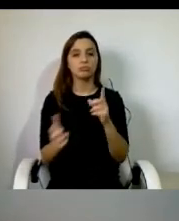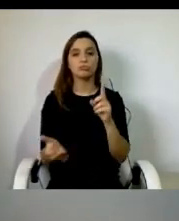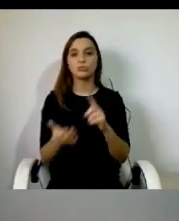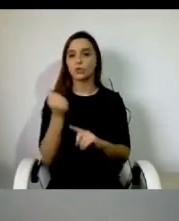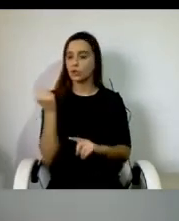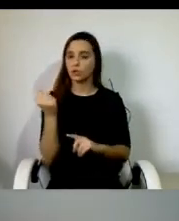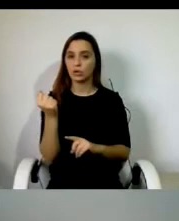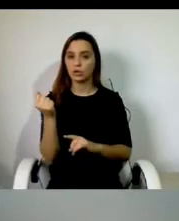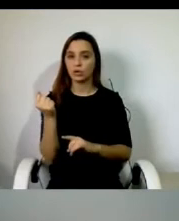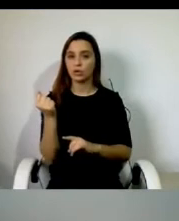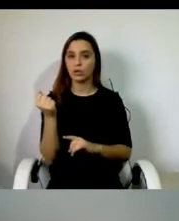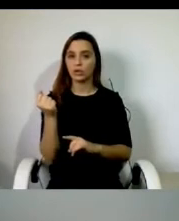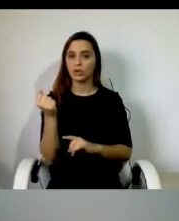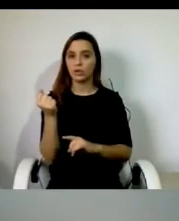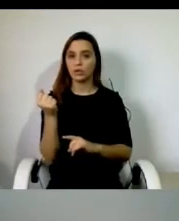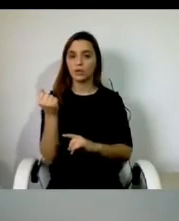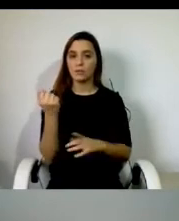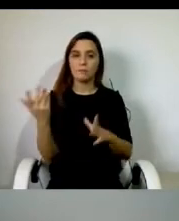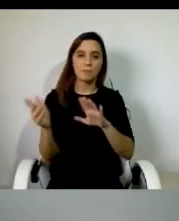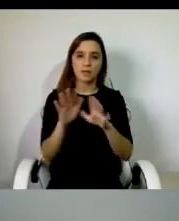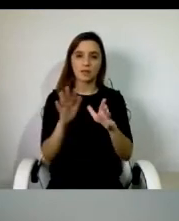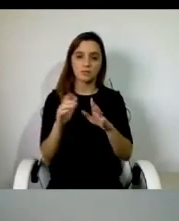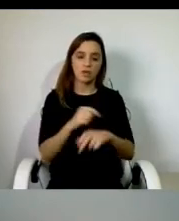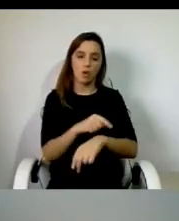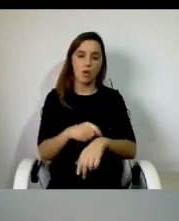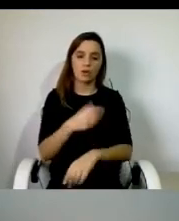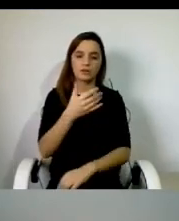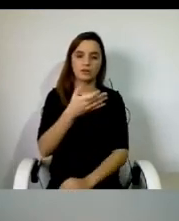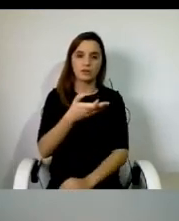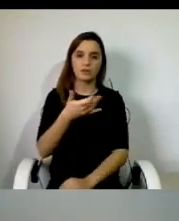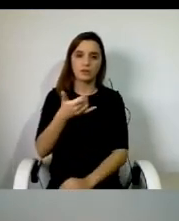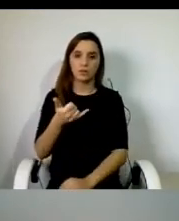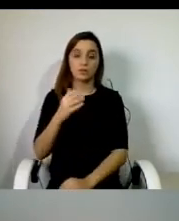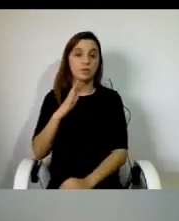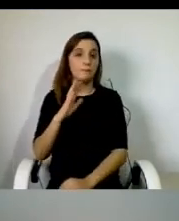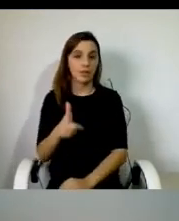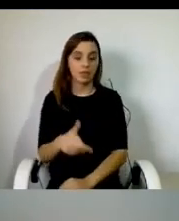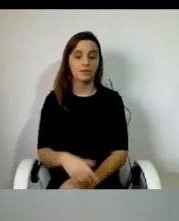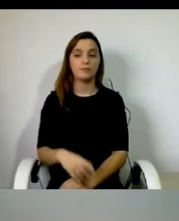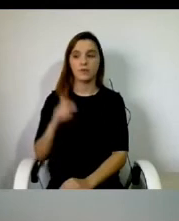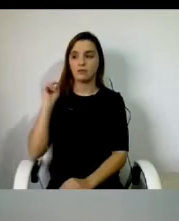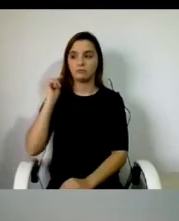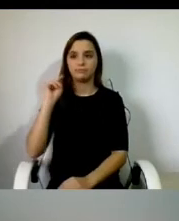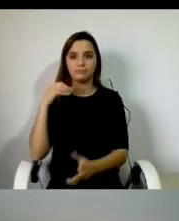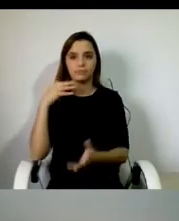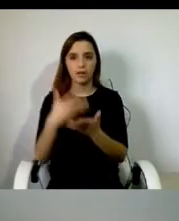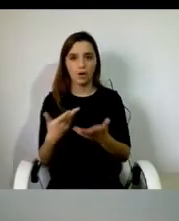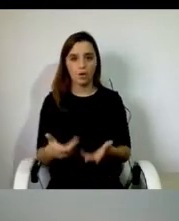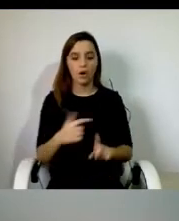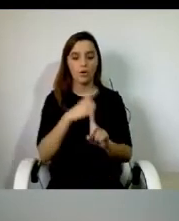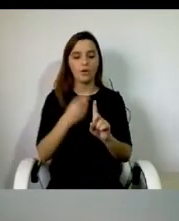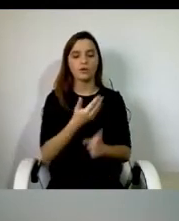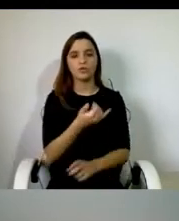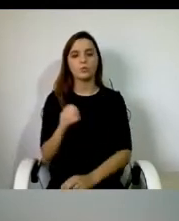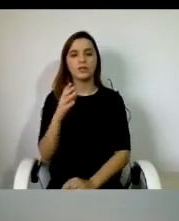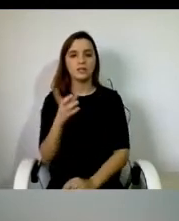prestar cerca de 72 mil horas durante estes anos. Em 2019, nós tivemos